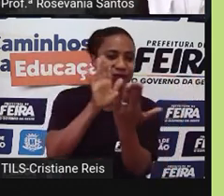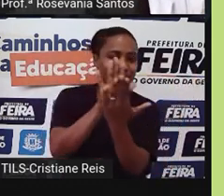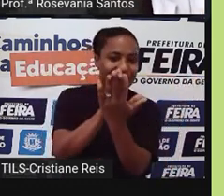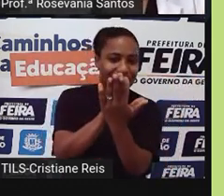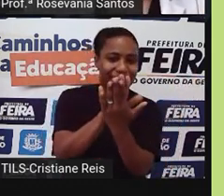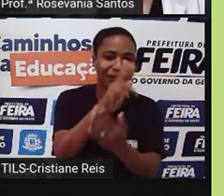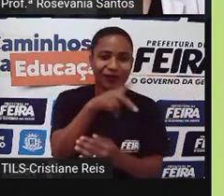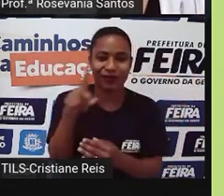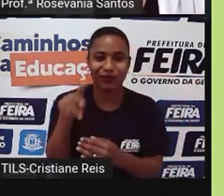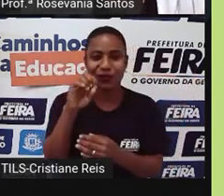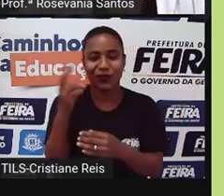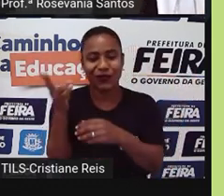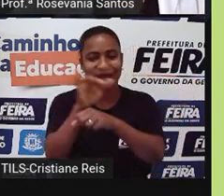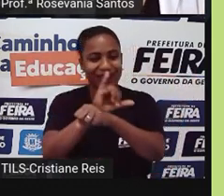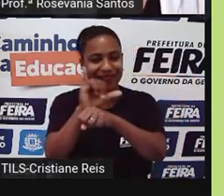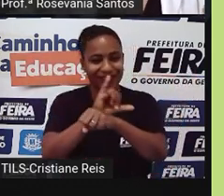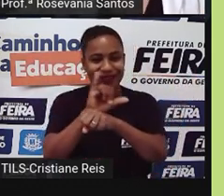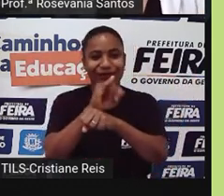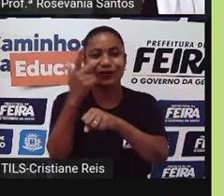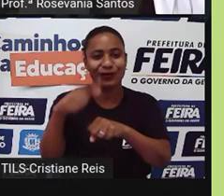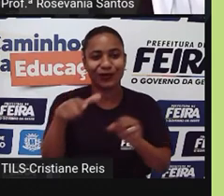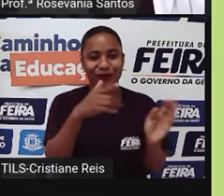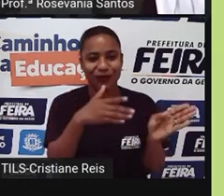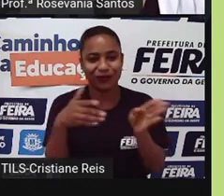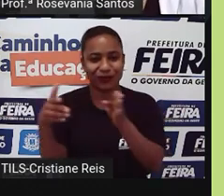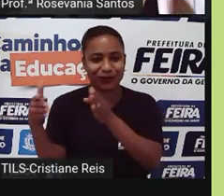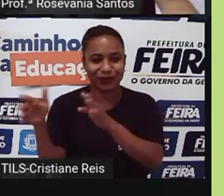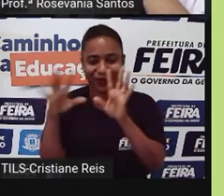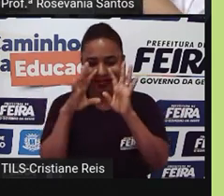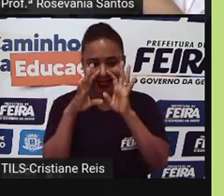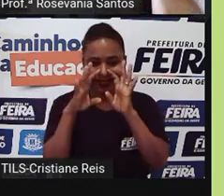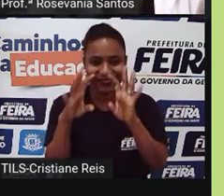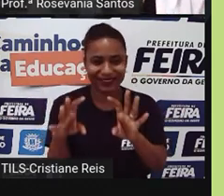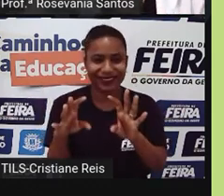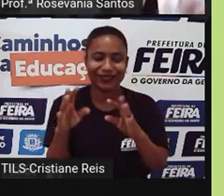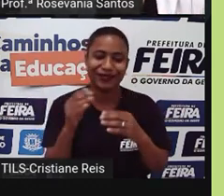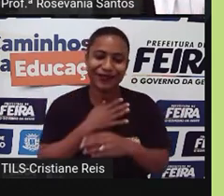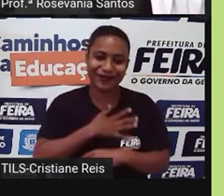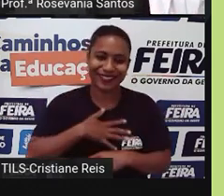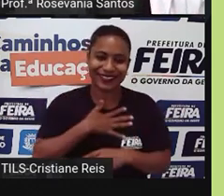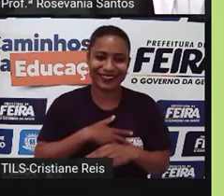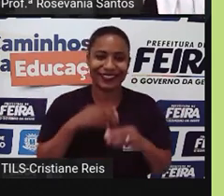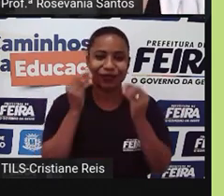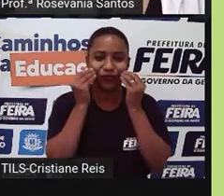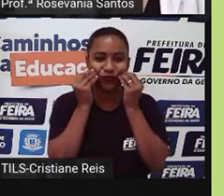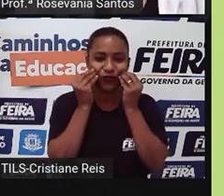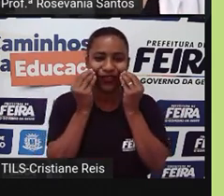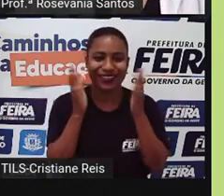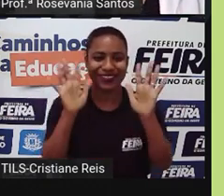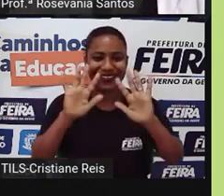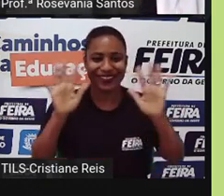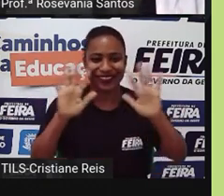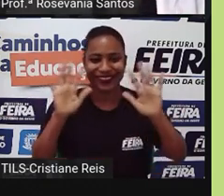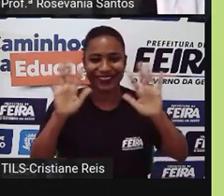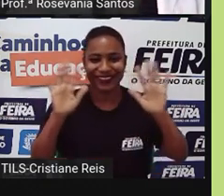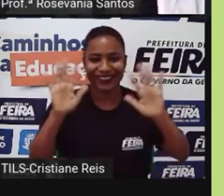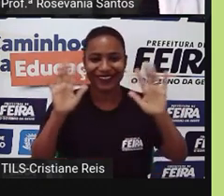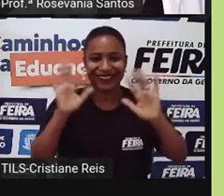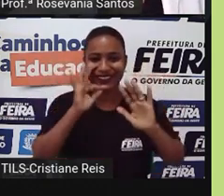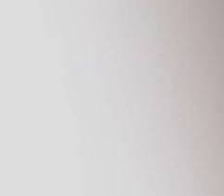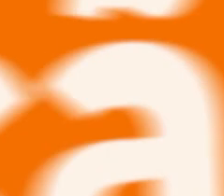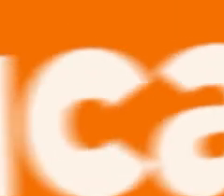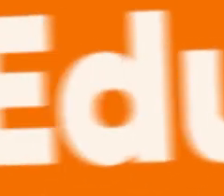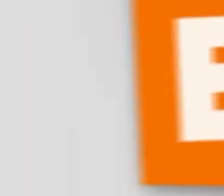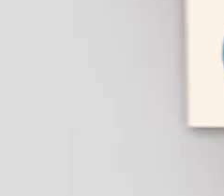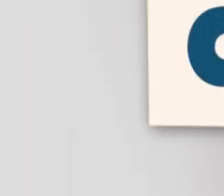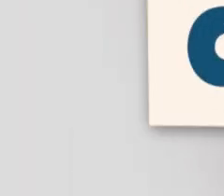assiste novamente a aula lá no canal, mas foi um prazer ter ficado com vocês aqui, um beijão, gente, pra vocês. E até a nossa próxima aula.